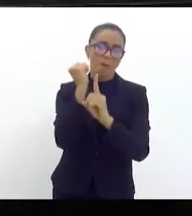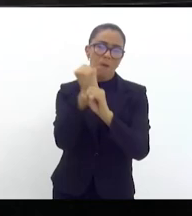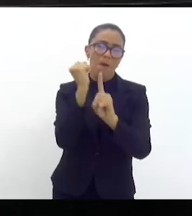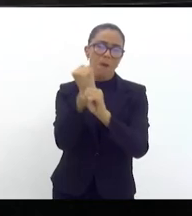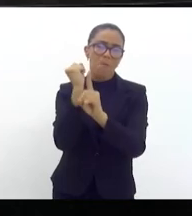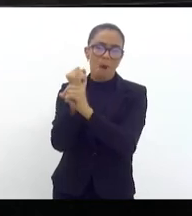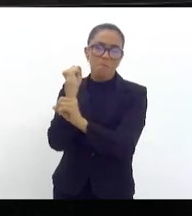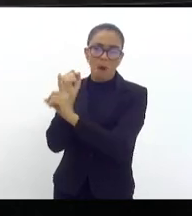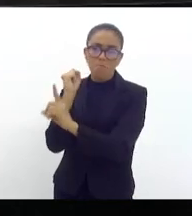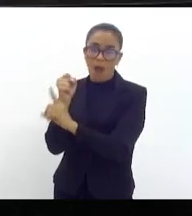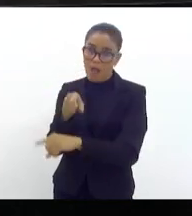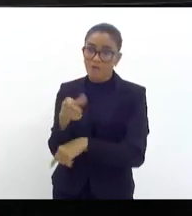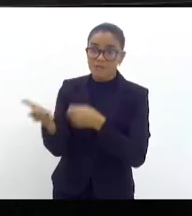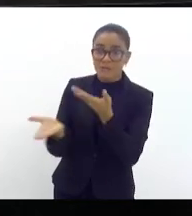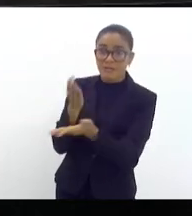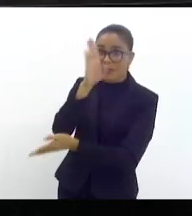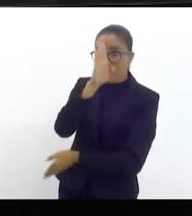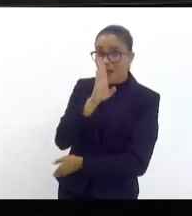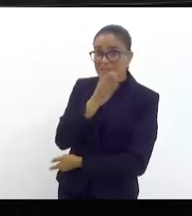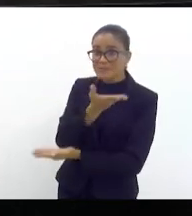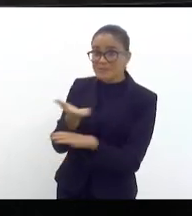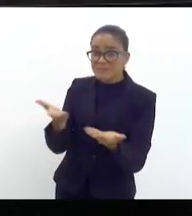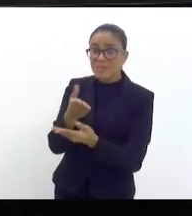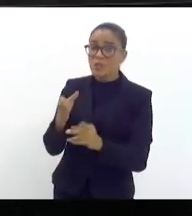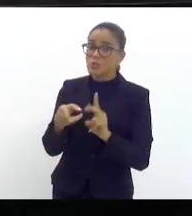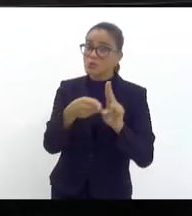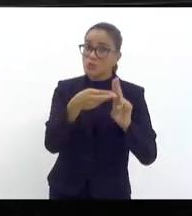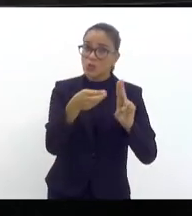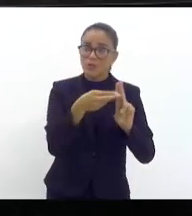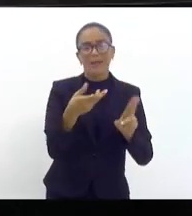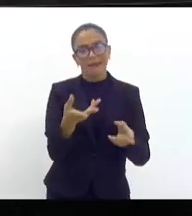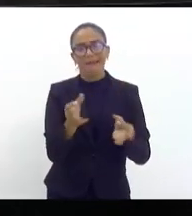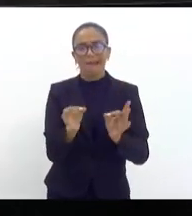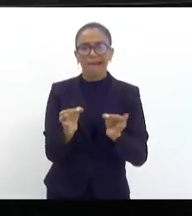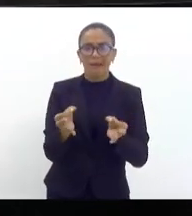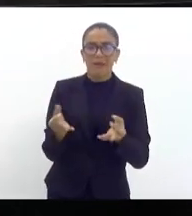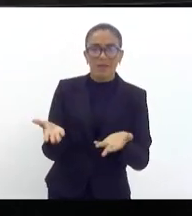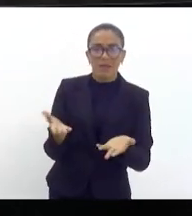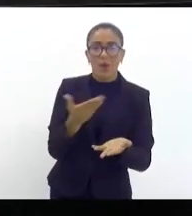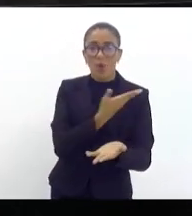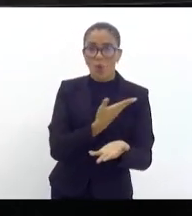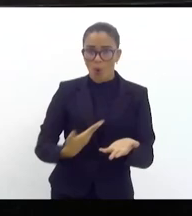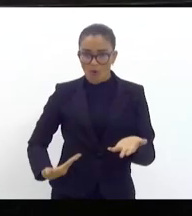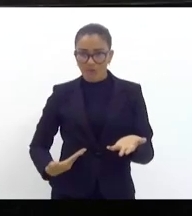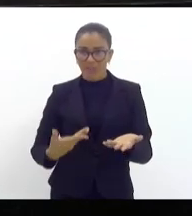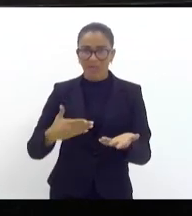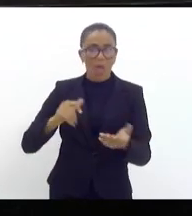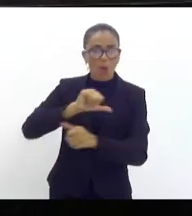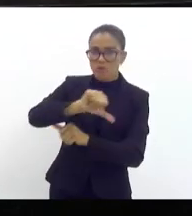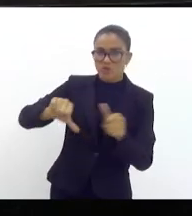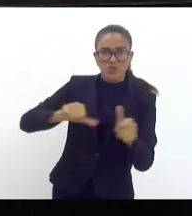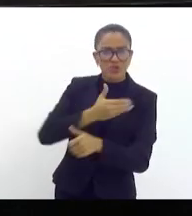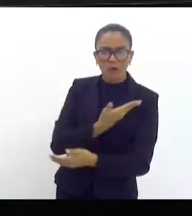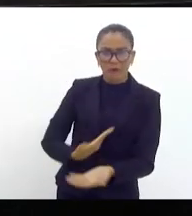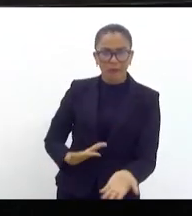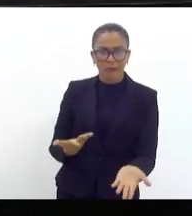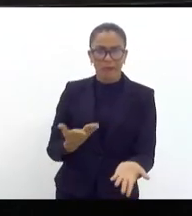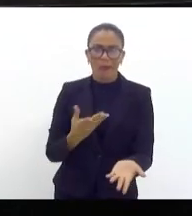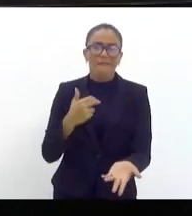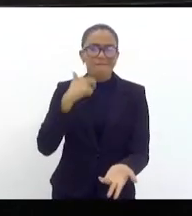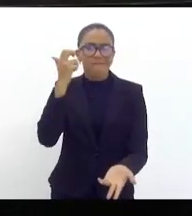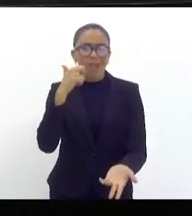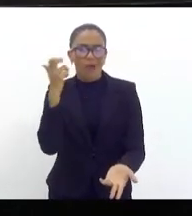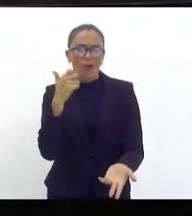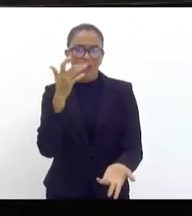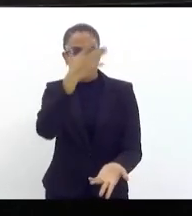um detalhe, ele vai ser atendido gratuitamente pelo SUS. Pois é, esse desgoverno atual é uma vergonha para o cidadão de bem, para o